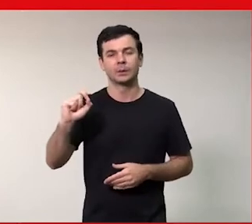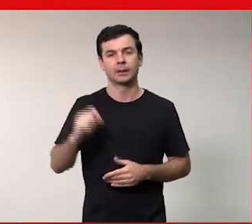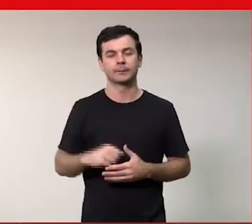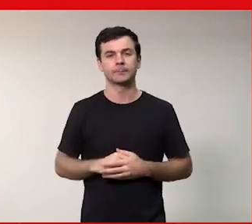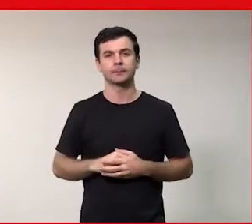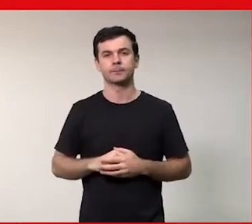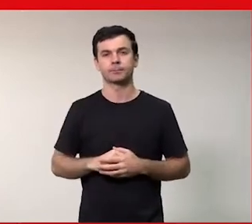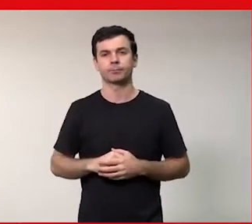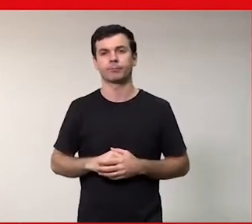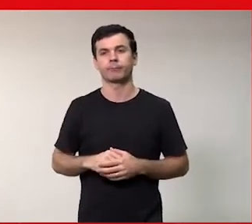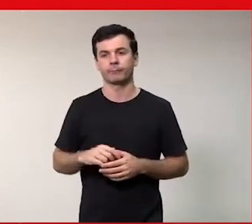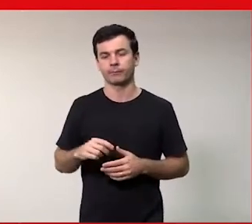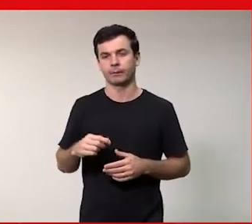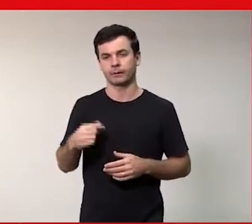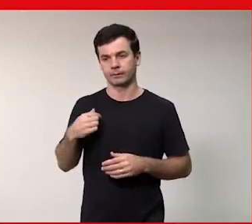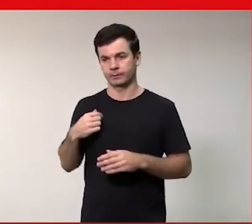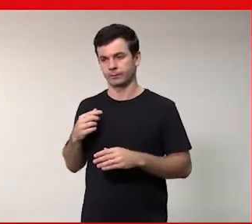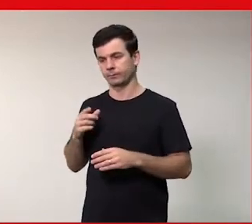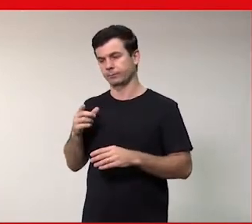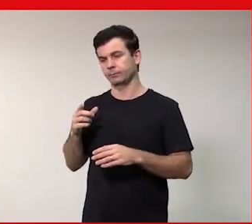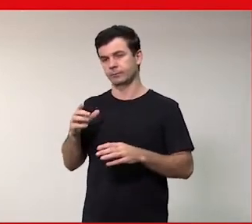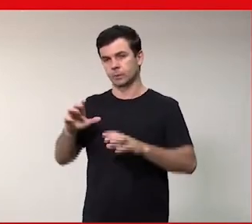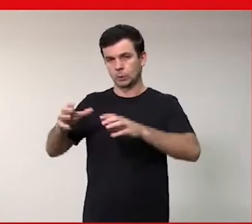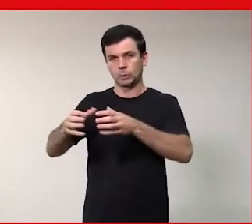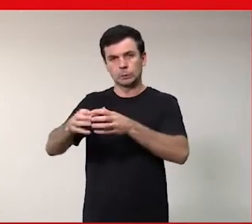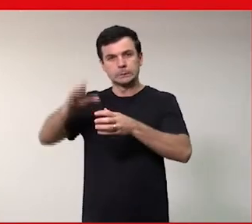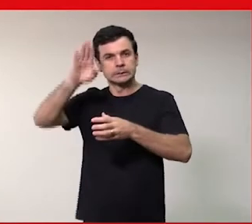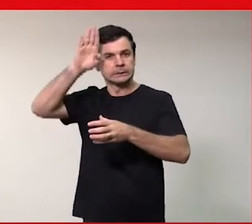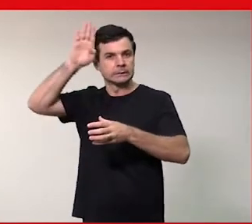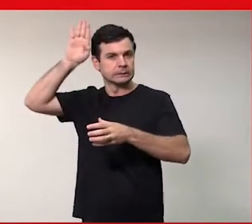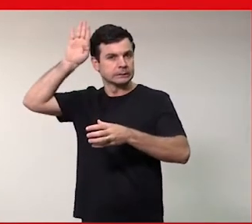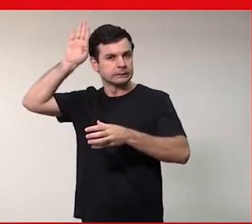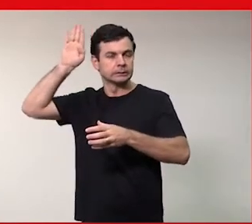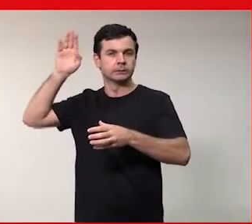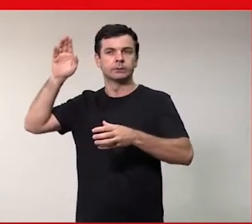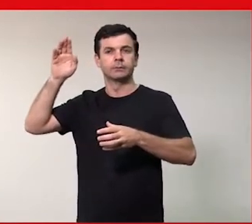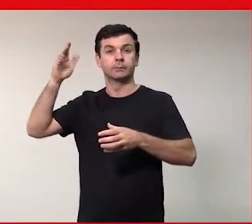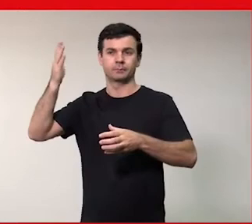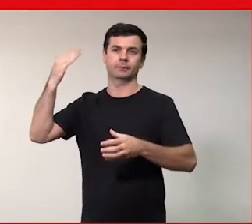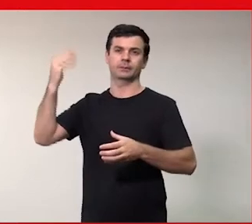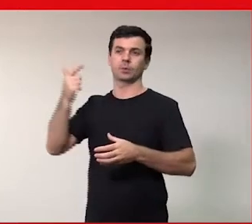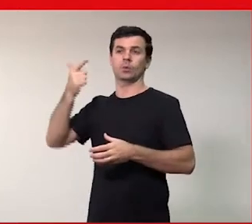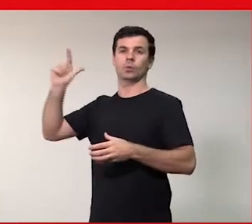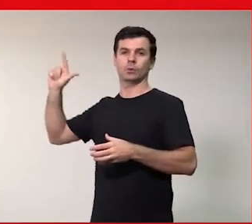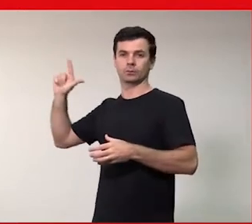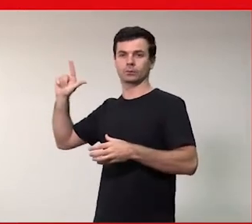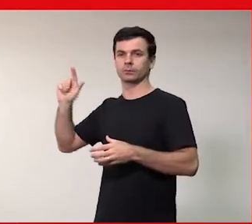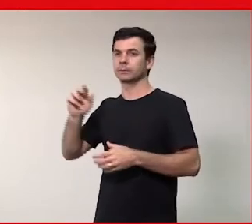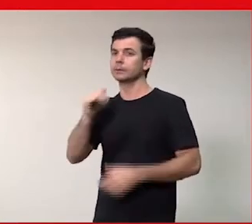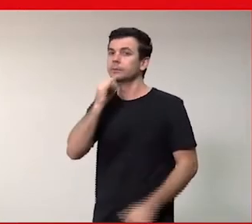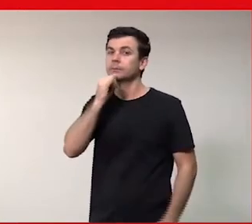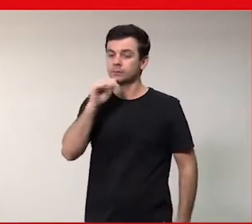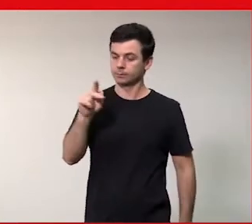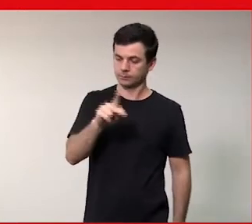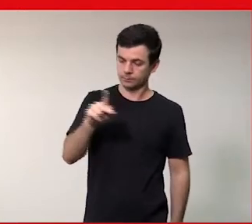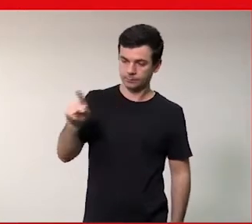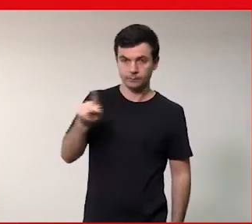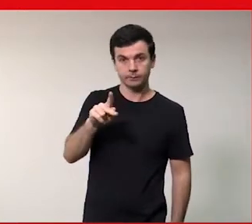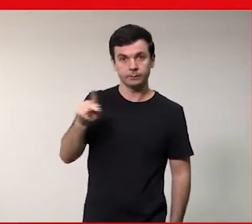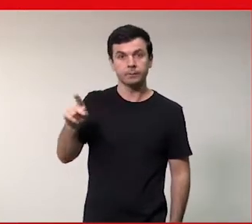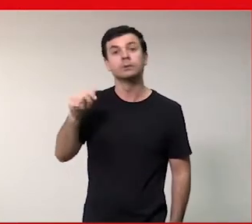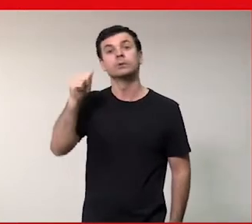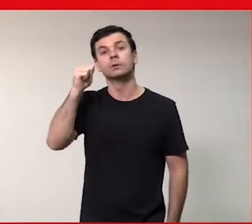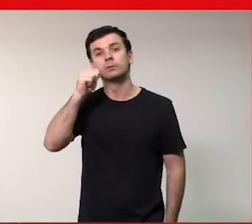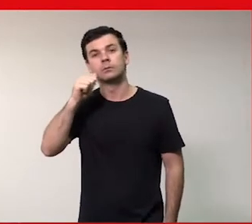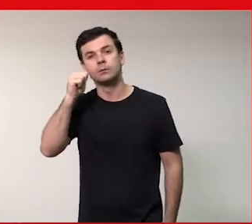no meio acadêmico eu acho que você tinha um outro nível de proteção que era o seguinte a professora mulher é uma